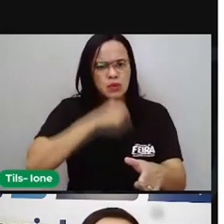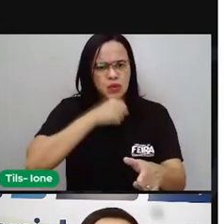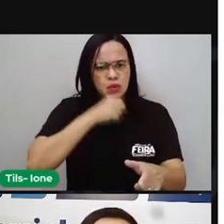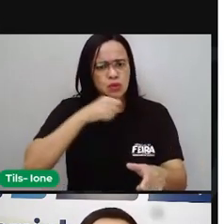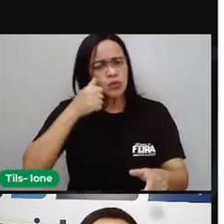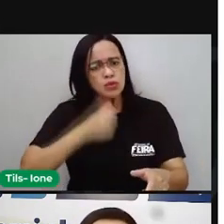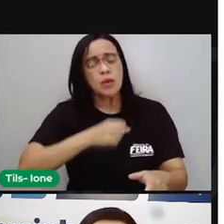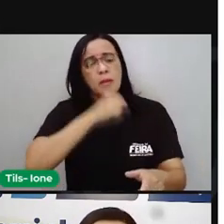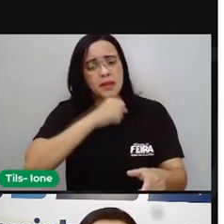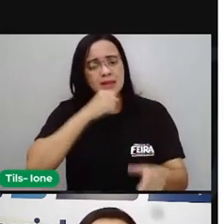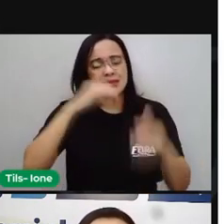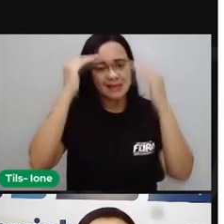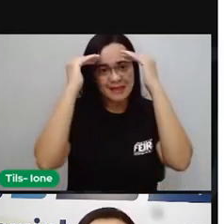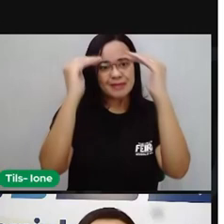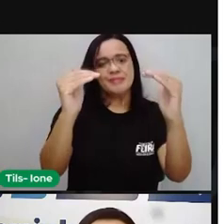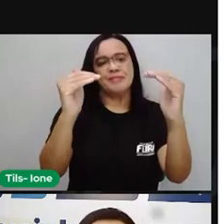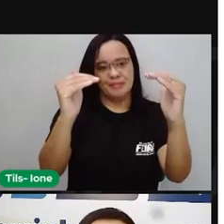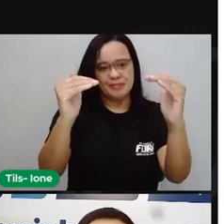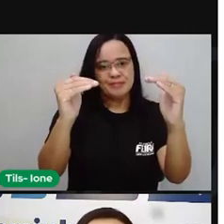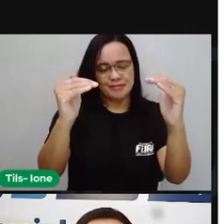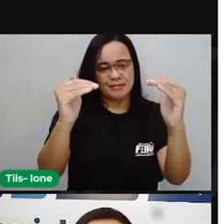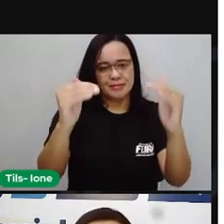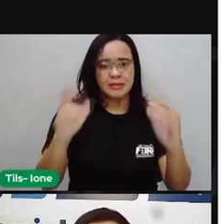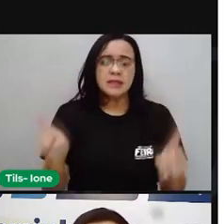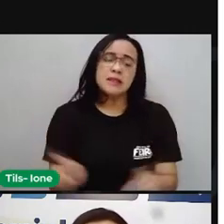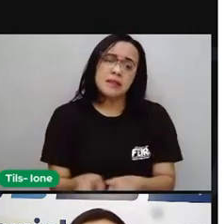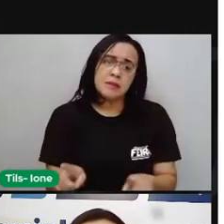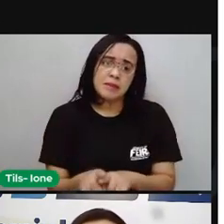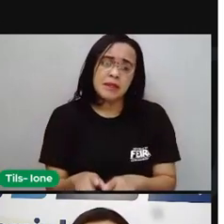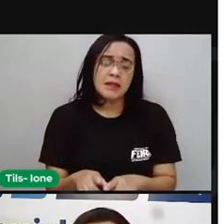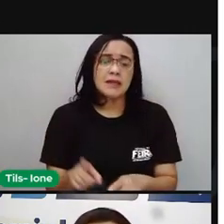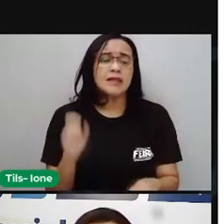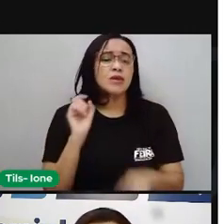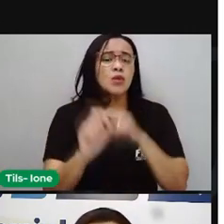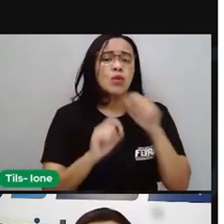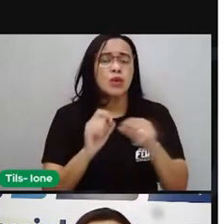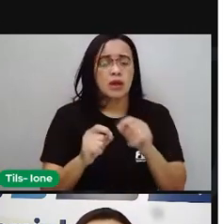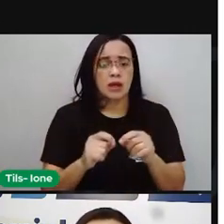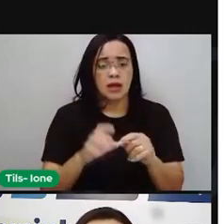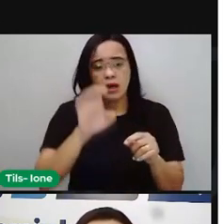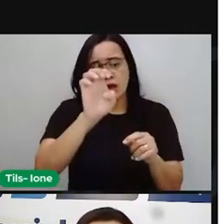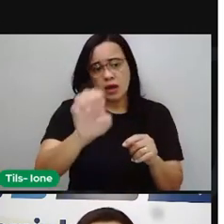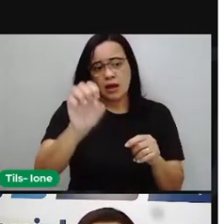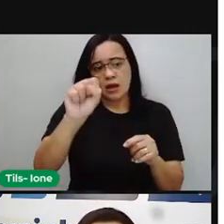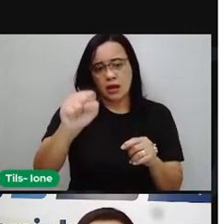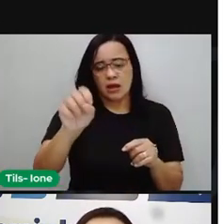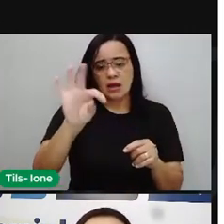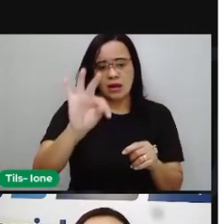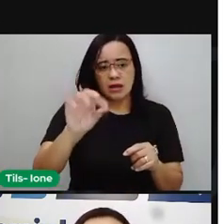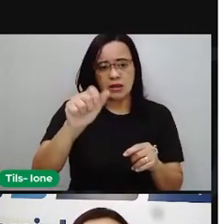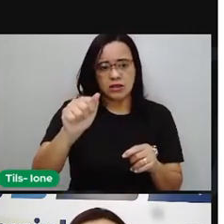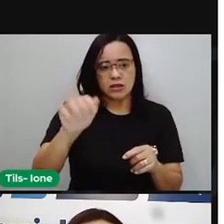E aí, existe aí o Estatuto do Idoso, que é uma lei federal de número 10